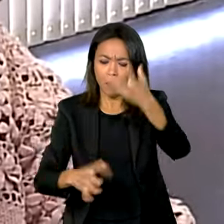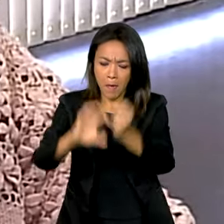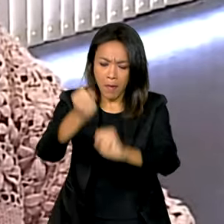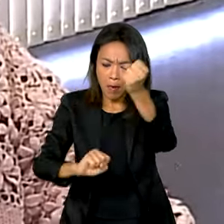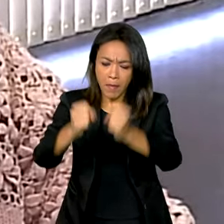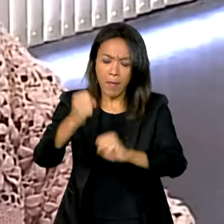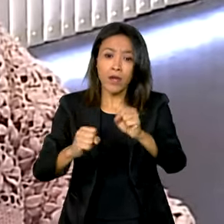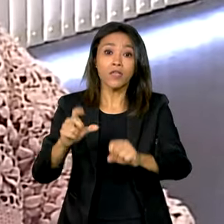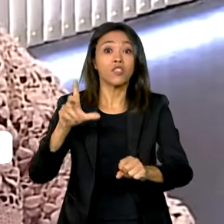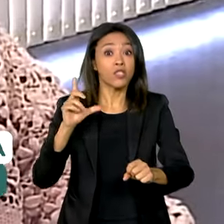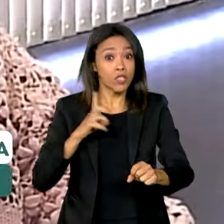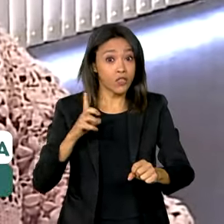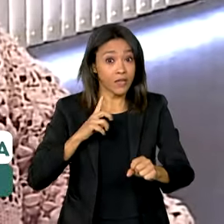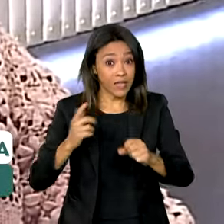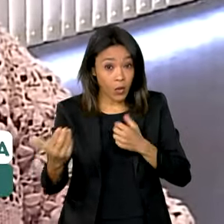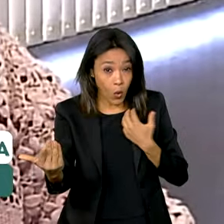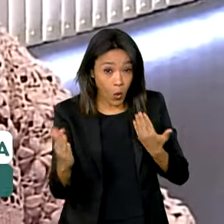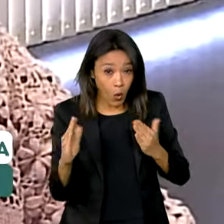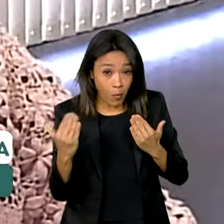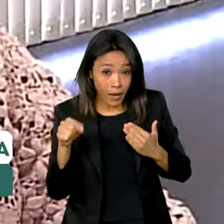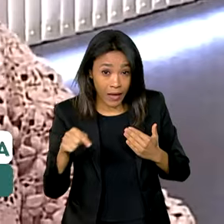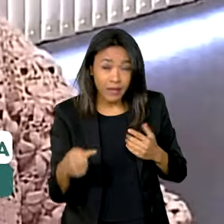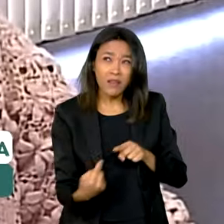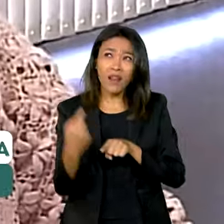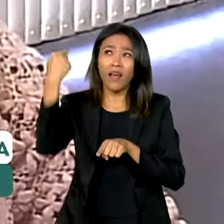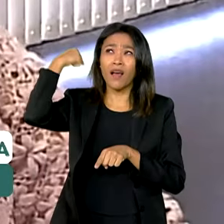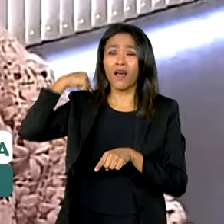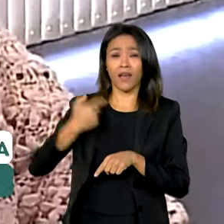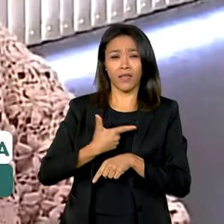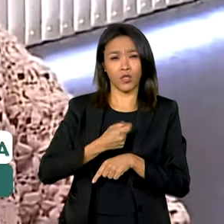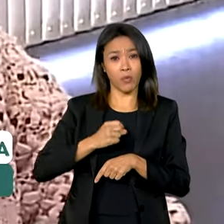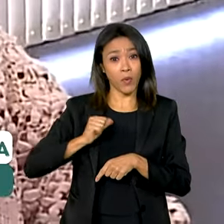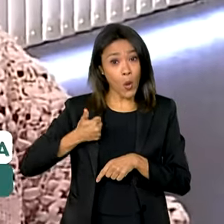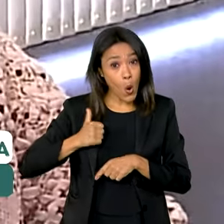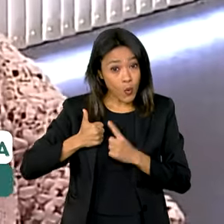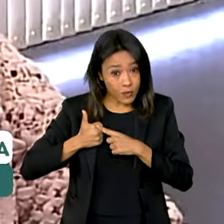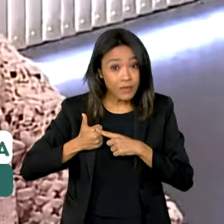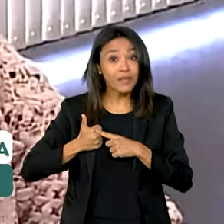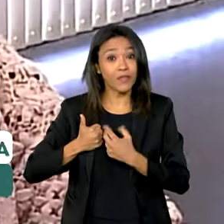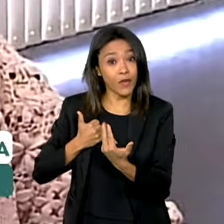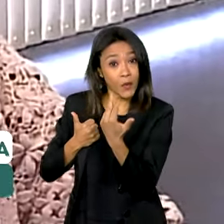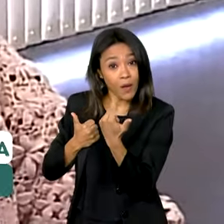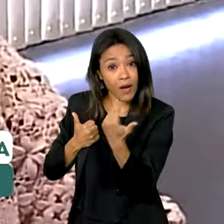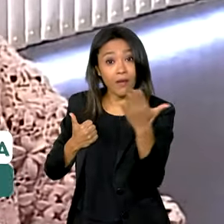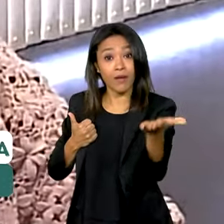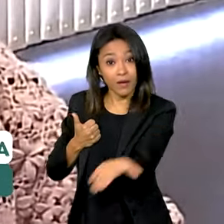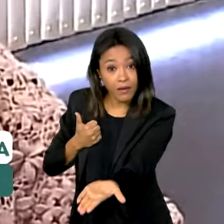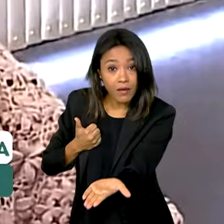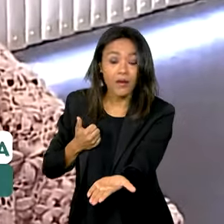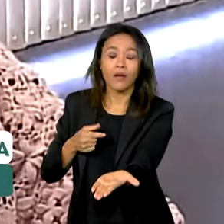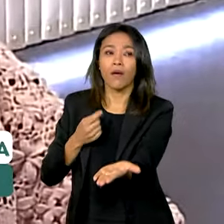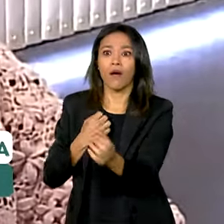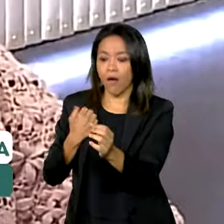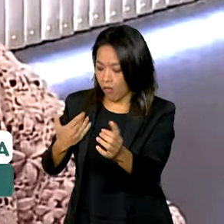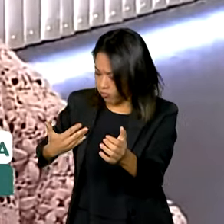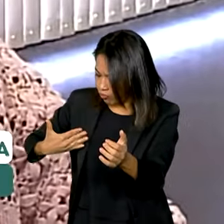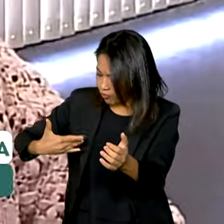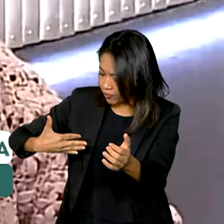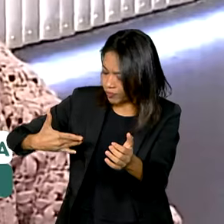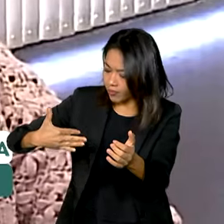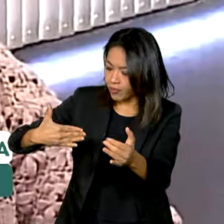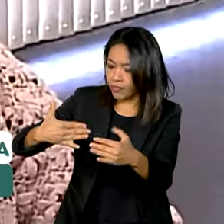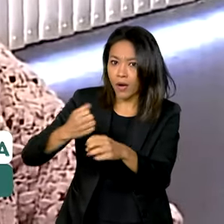só teve algo neste tamanho em 2011, para vocês terem uma ideia, há quantos anos a gente não tinha